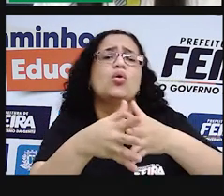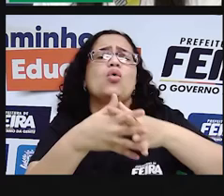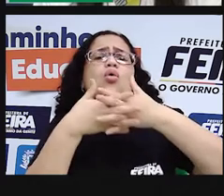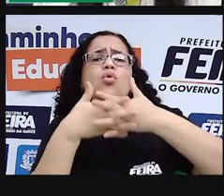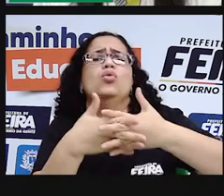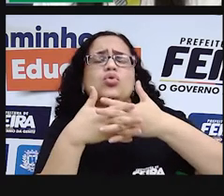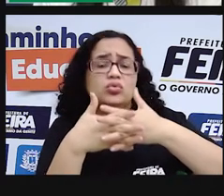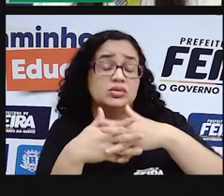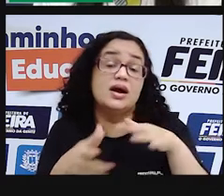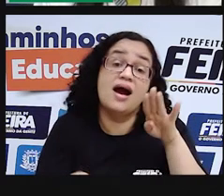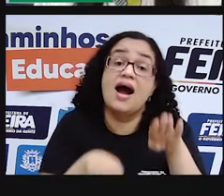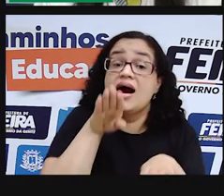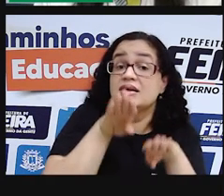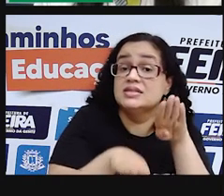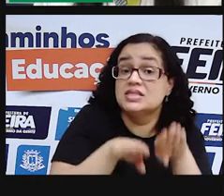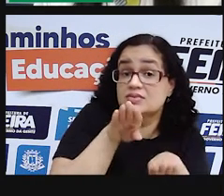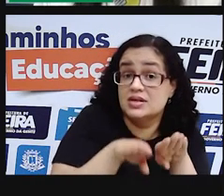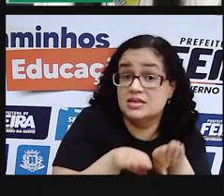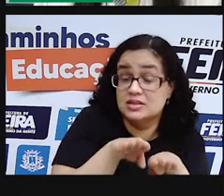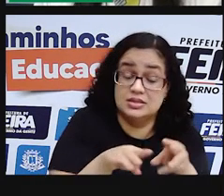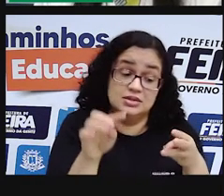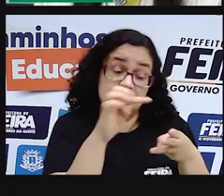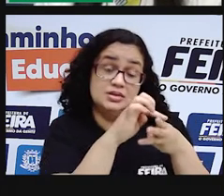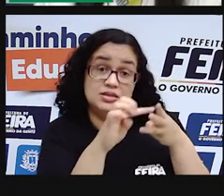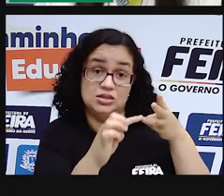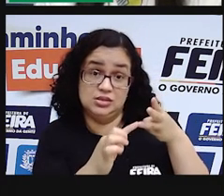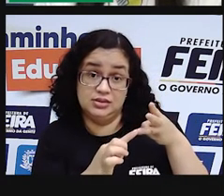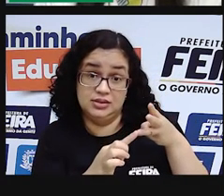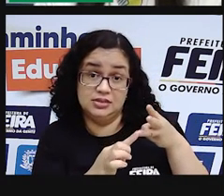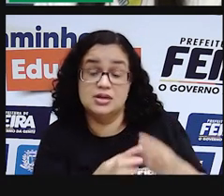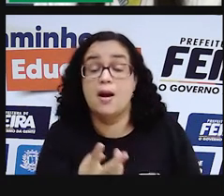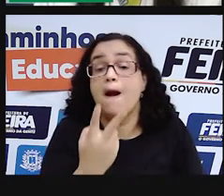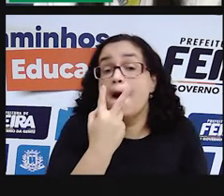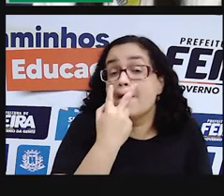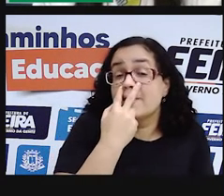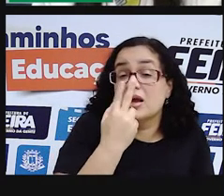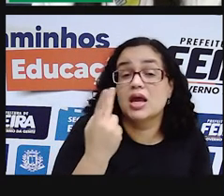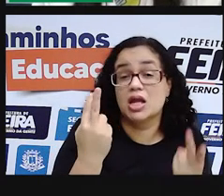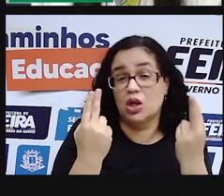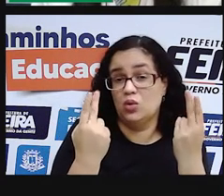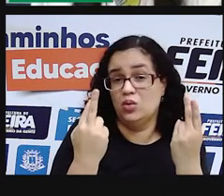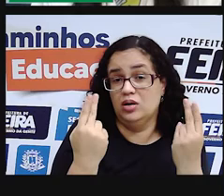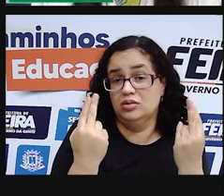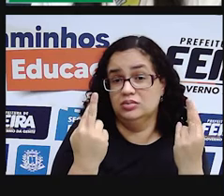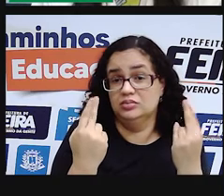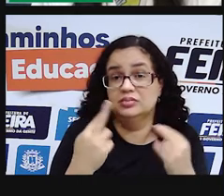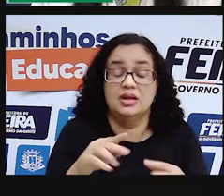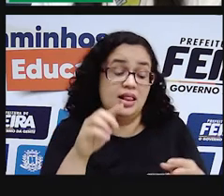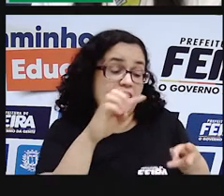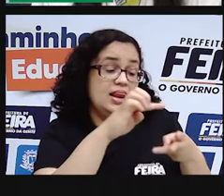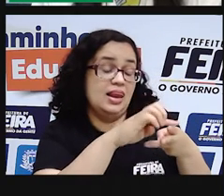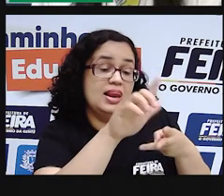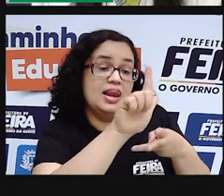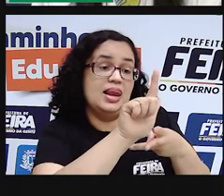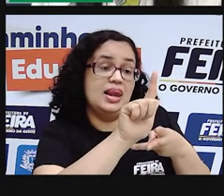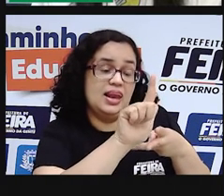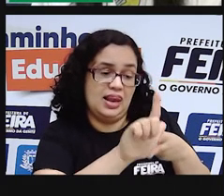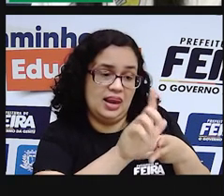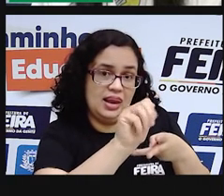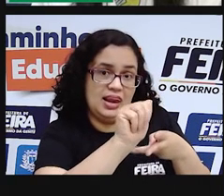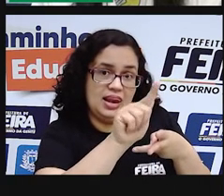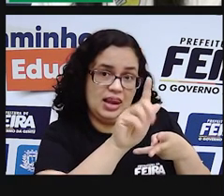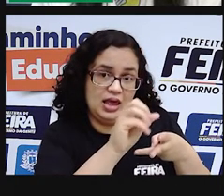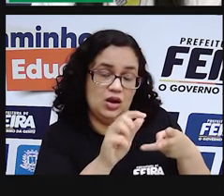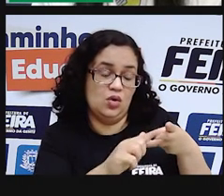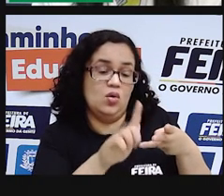laguna? Às vezes, acham que essas definições se dão na mesma coisa. Lago, laguna ou laguna.